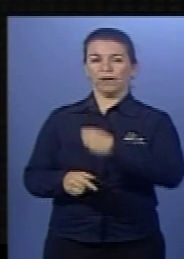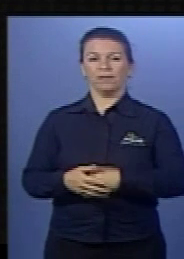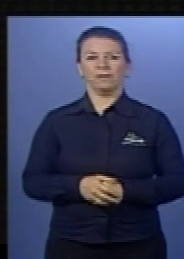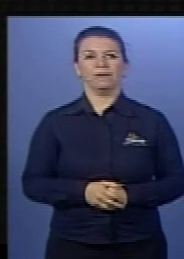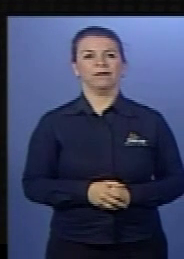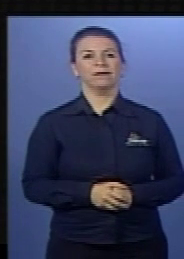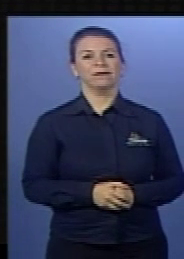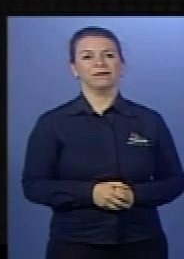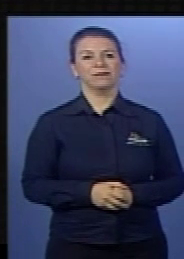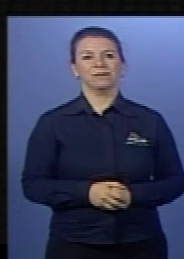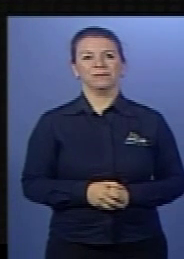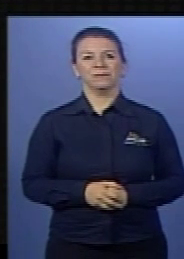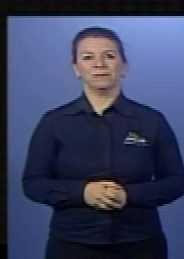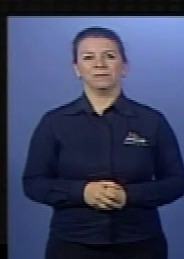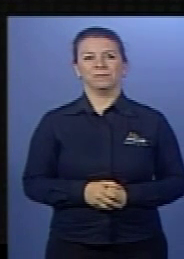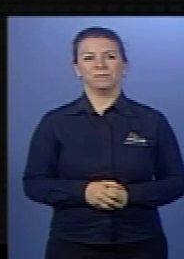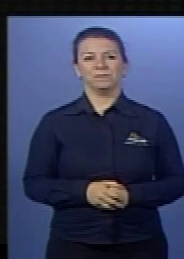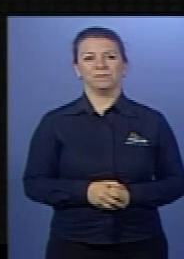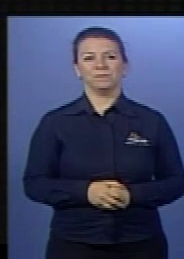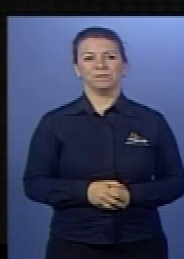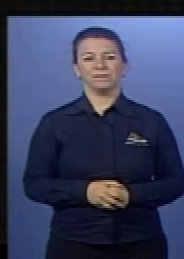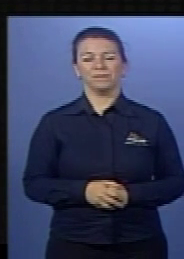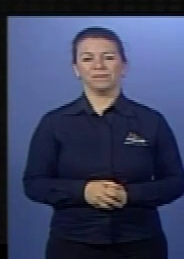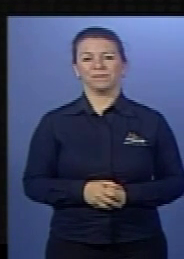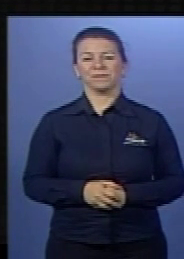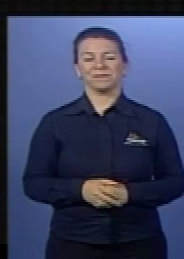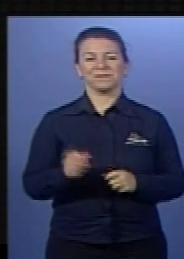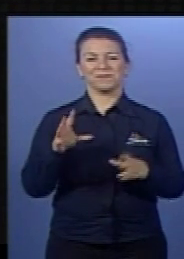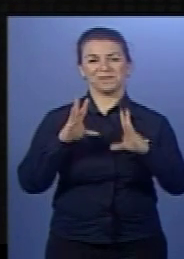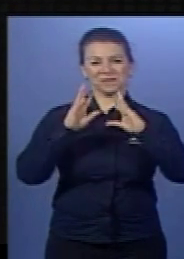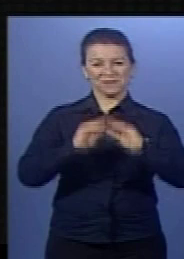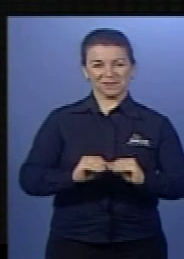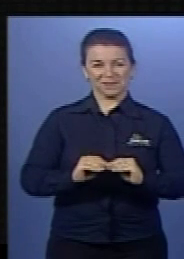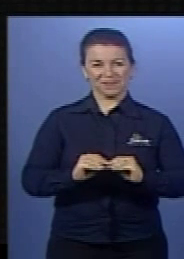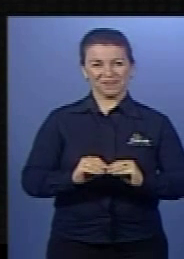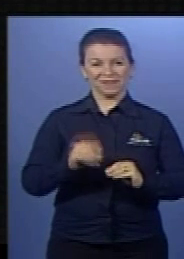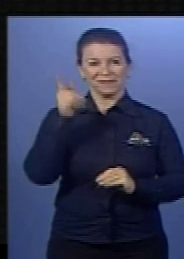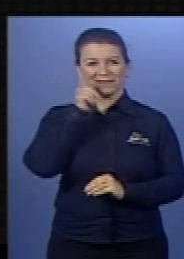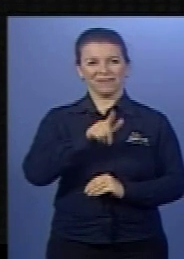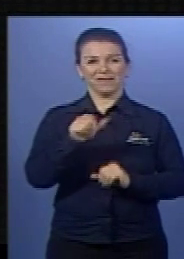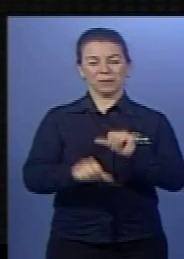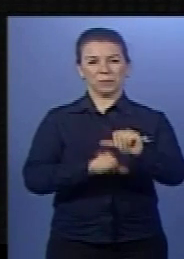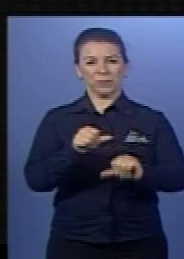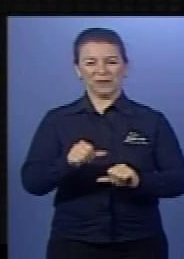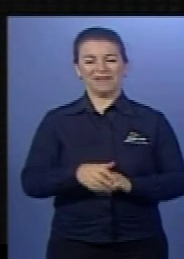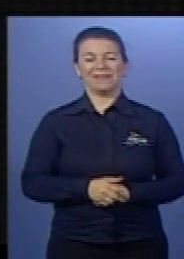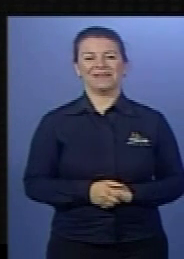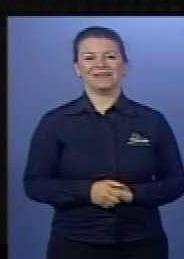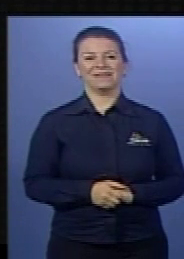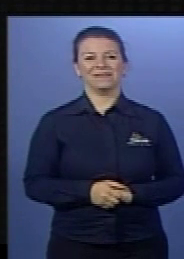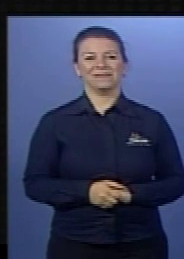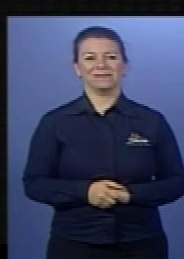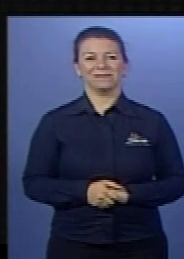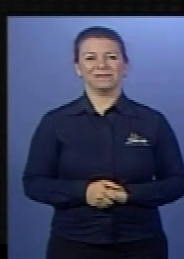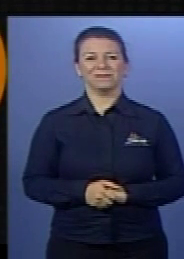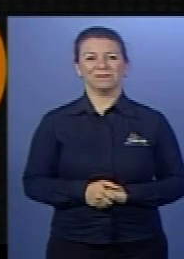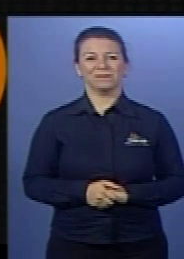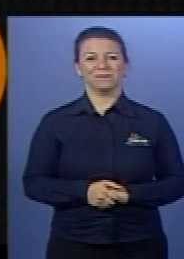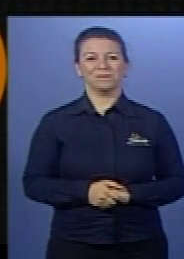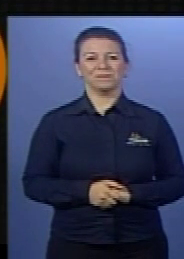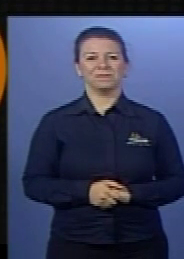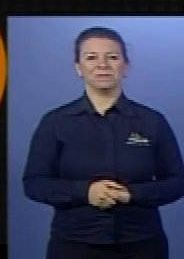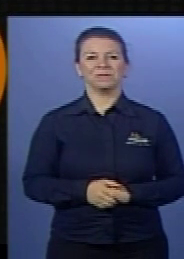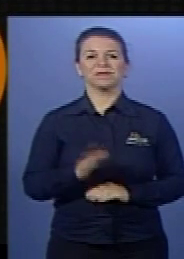Agora, também não. Deixa eu fechar aqui. Ah, consegui! E aí nós vamos adiante agora. Cadê, cadê, cadê, cadê?